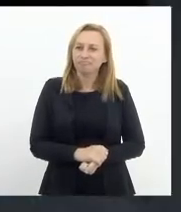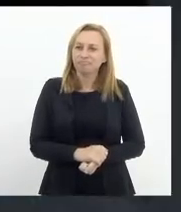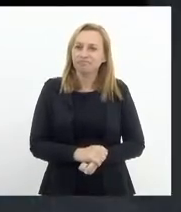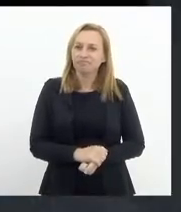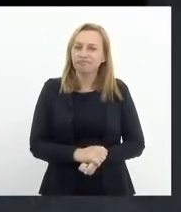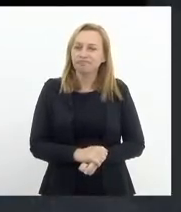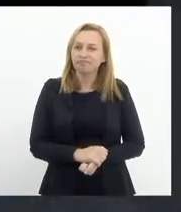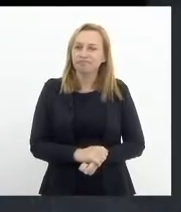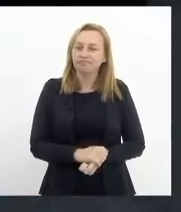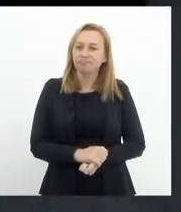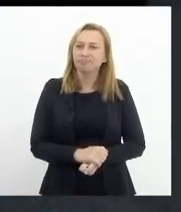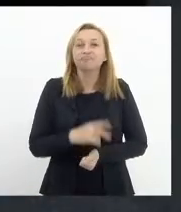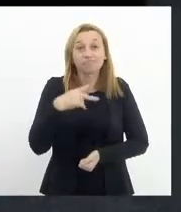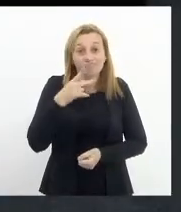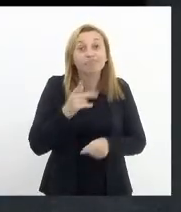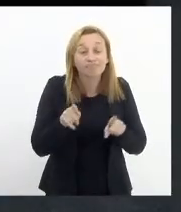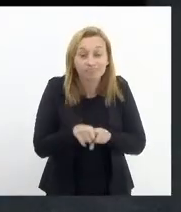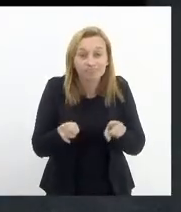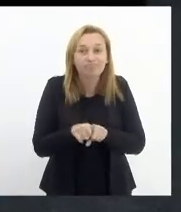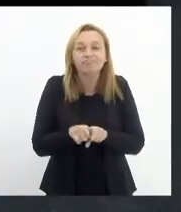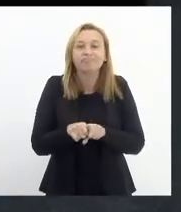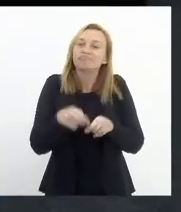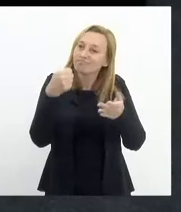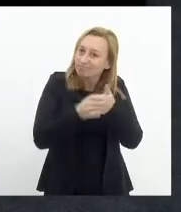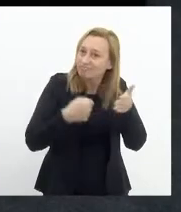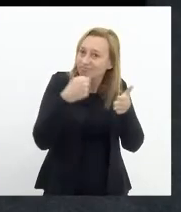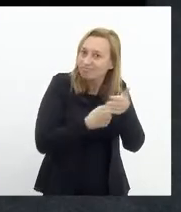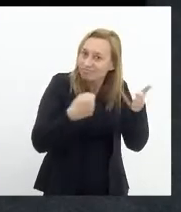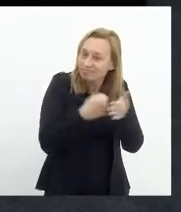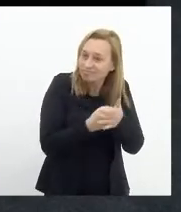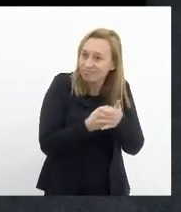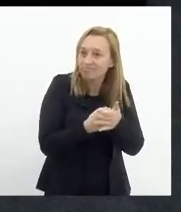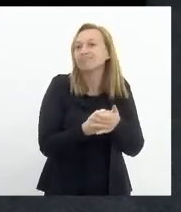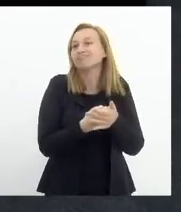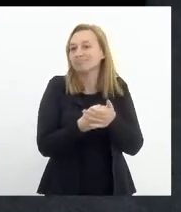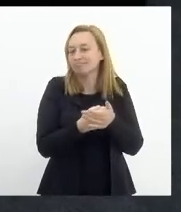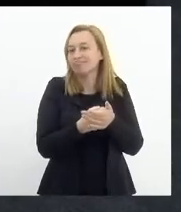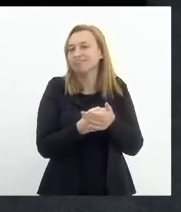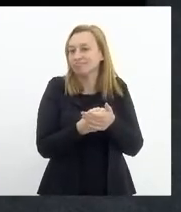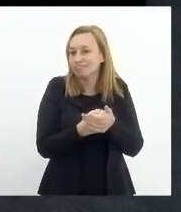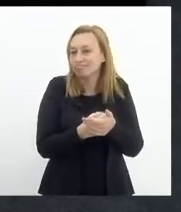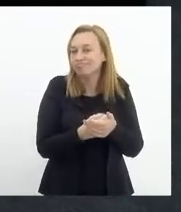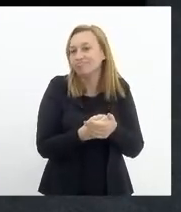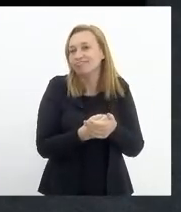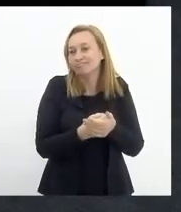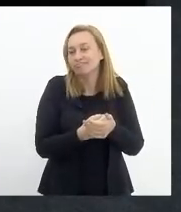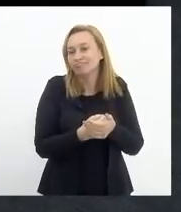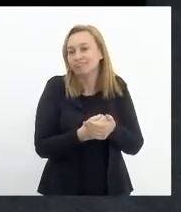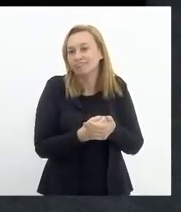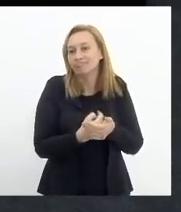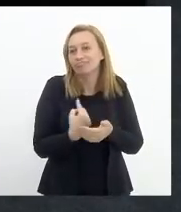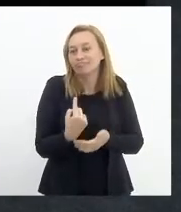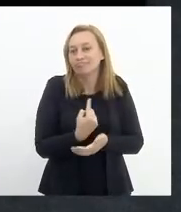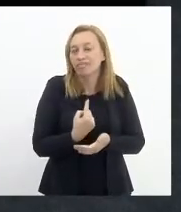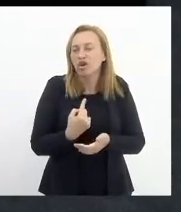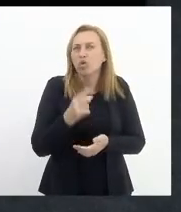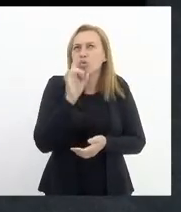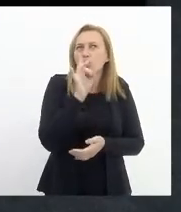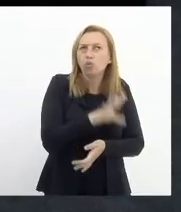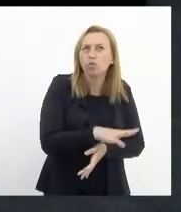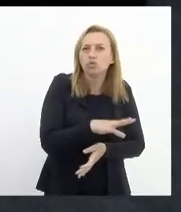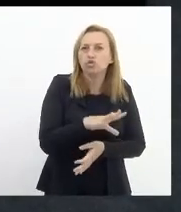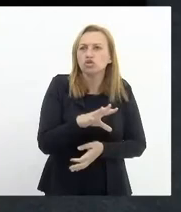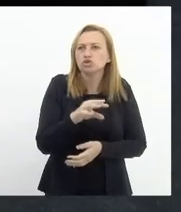E dizer também que essa luta também é uma peregrinação, porque o último aumento do auxílio